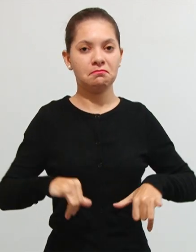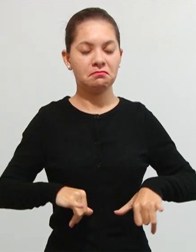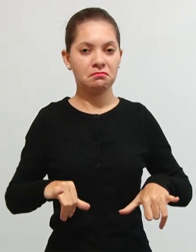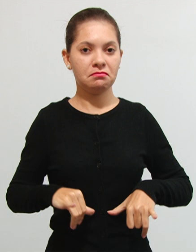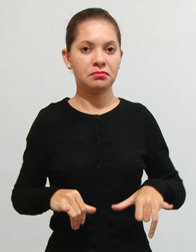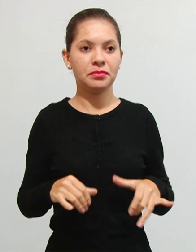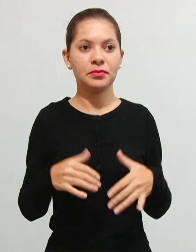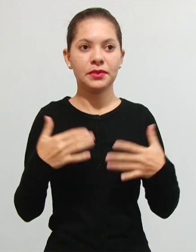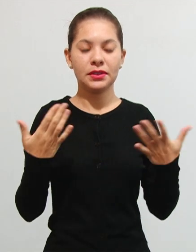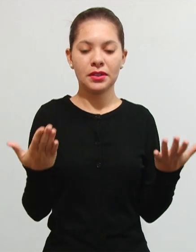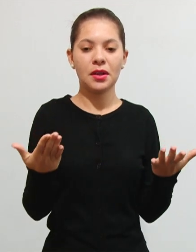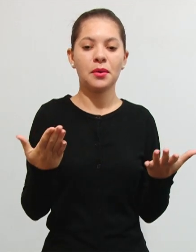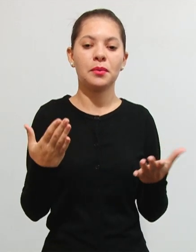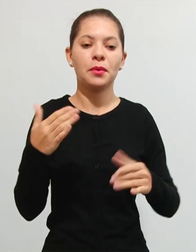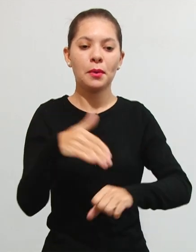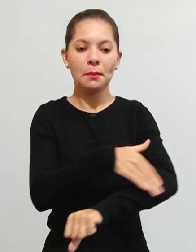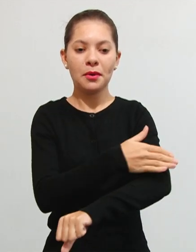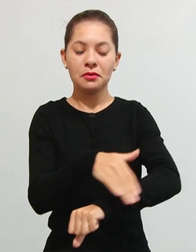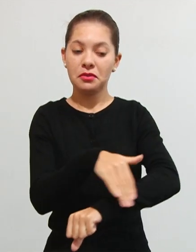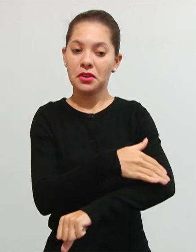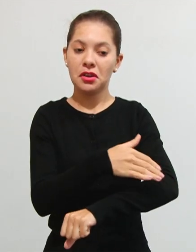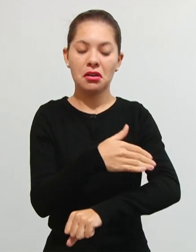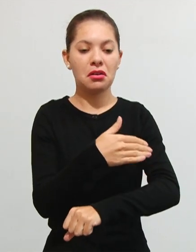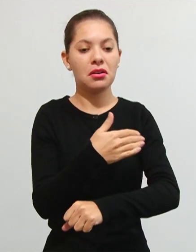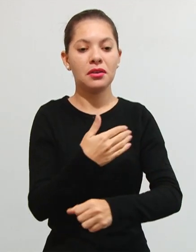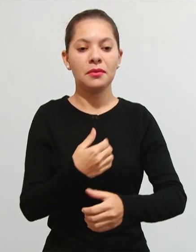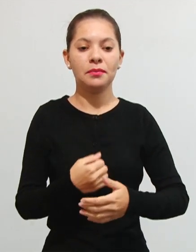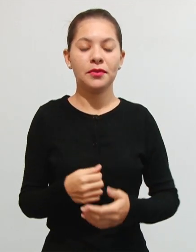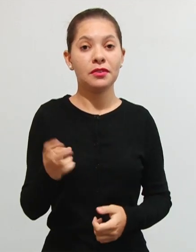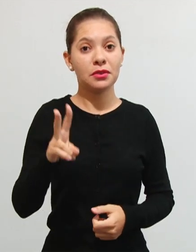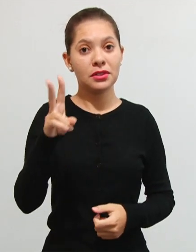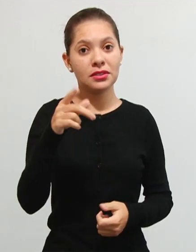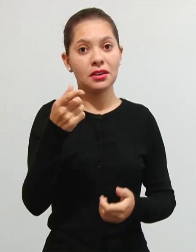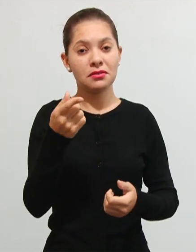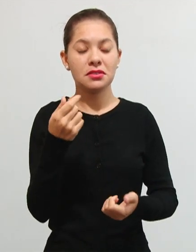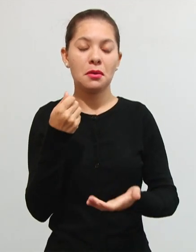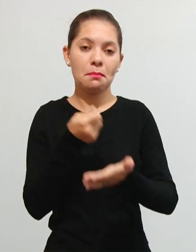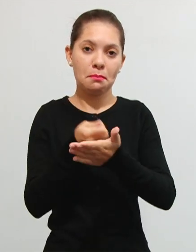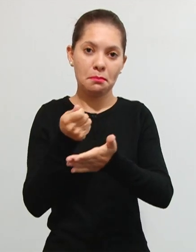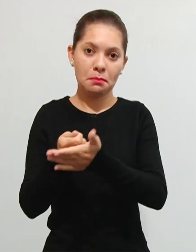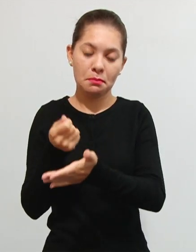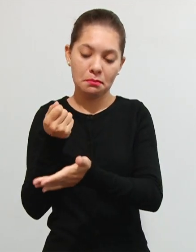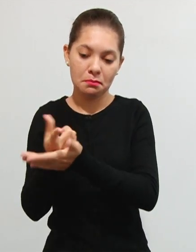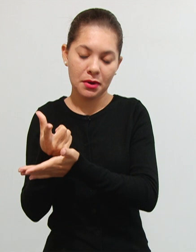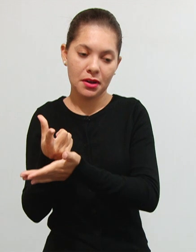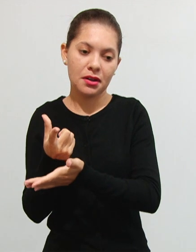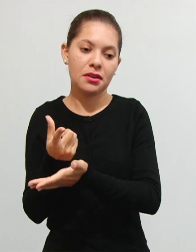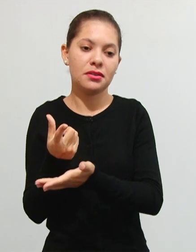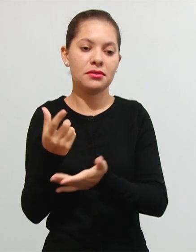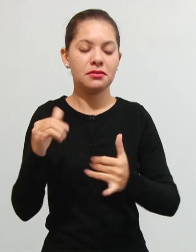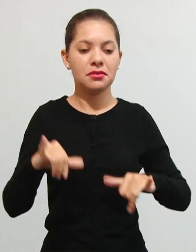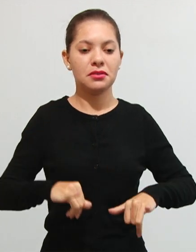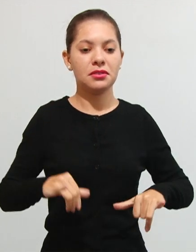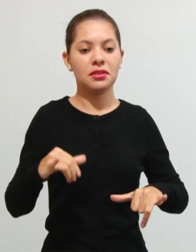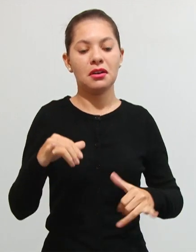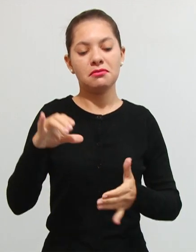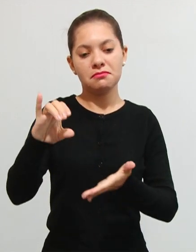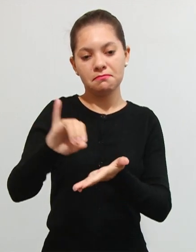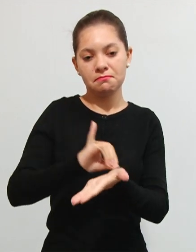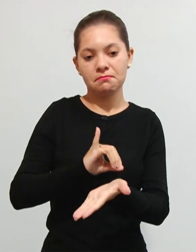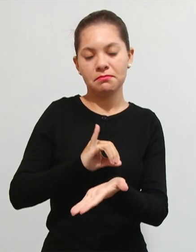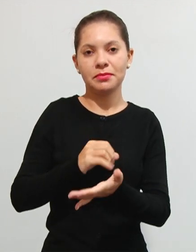então, é uma via de mão dupla se valorizar, você paga se desvalorizar, você entra também para receber tá ok?